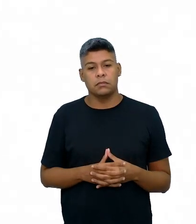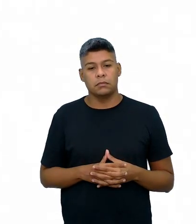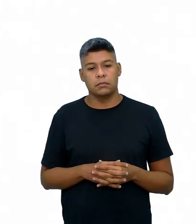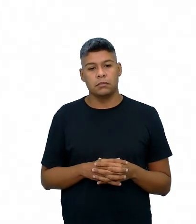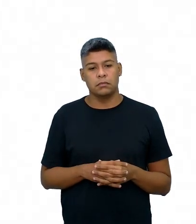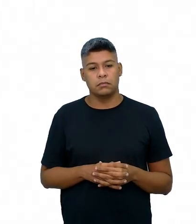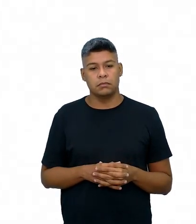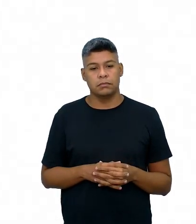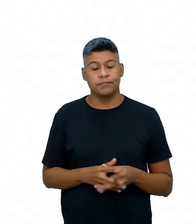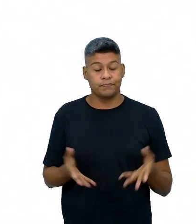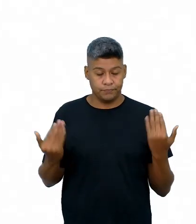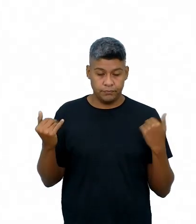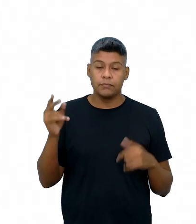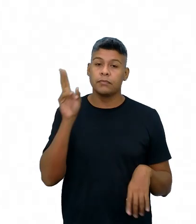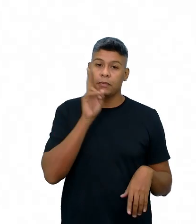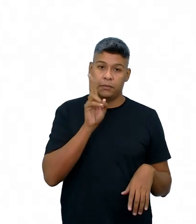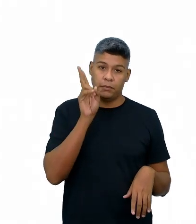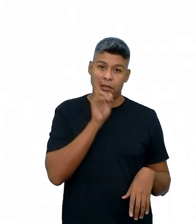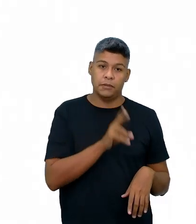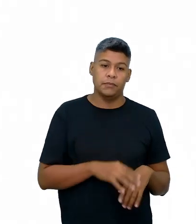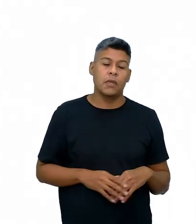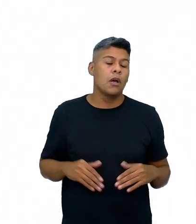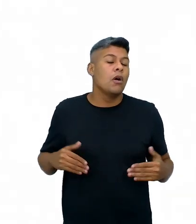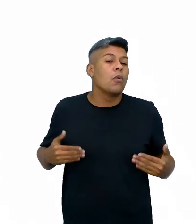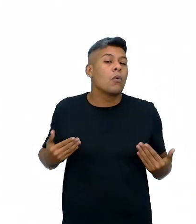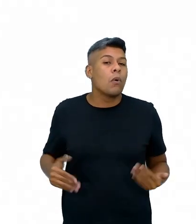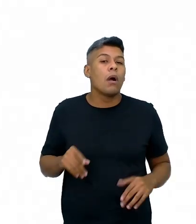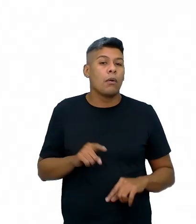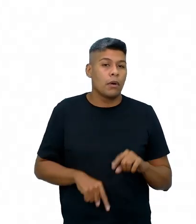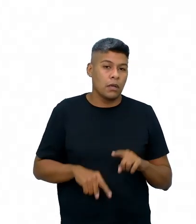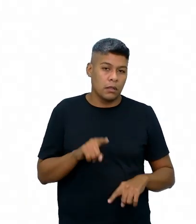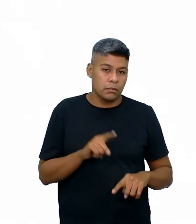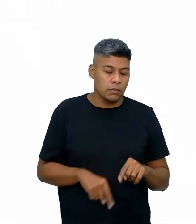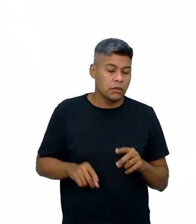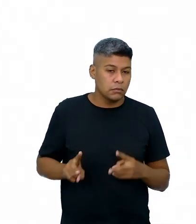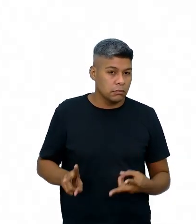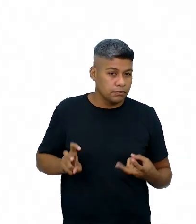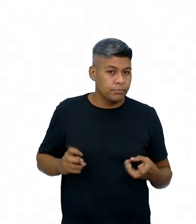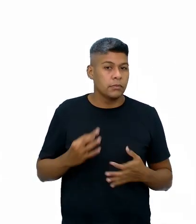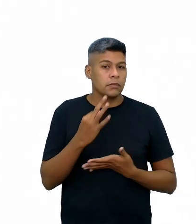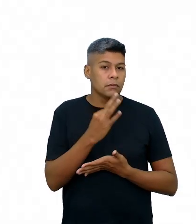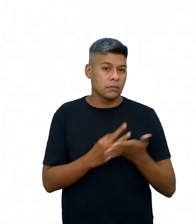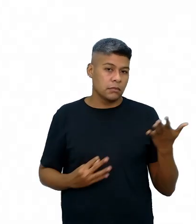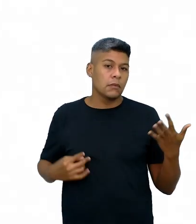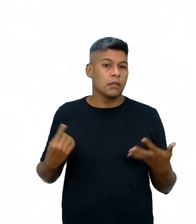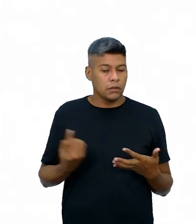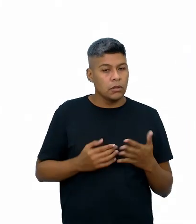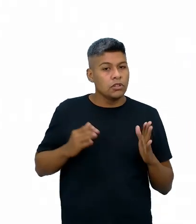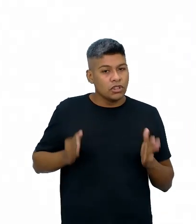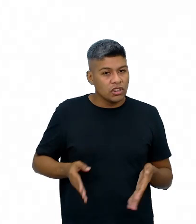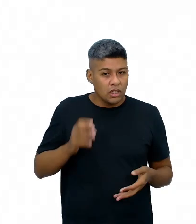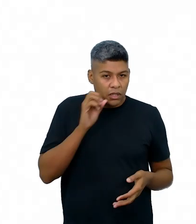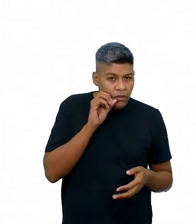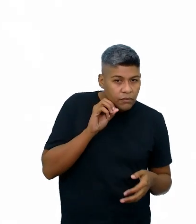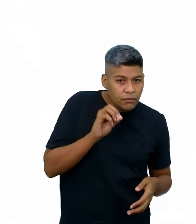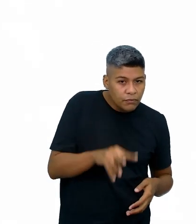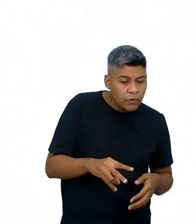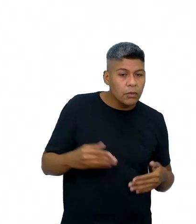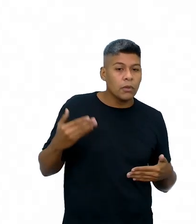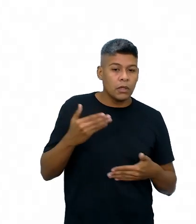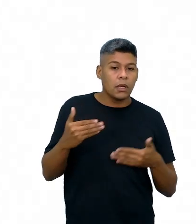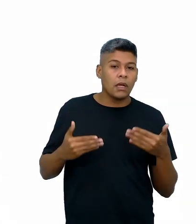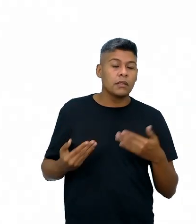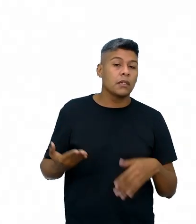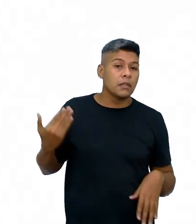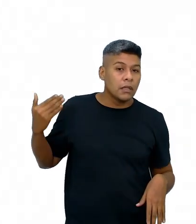Então, vamos relembrar aqui, né? Quais são os elementos notacionais no texto que nós já vimos nos slides